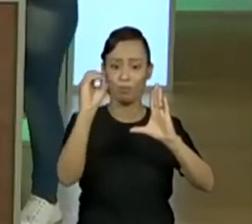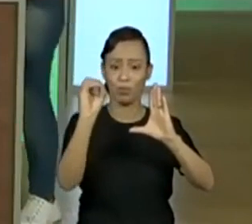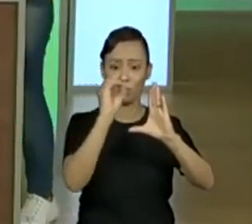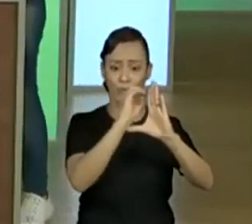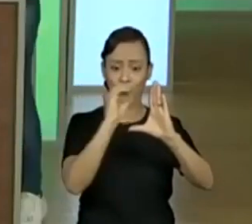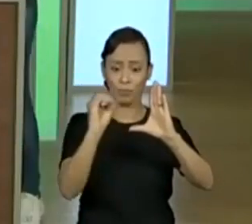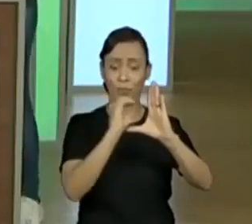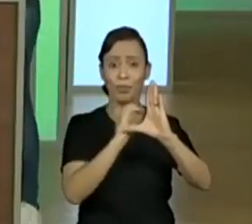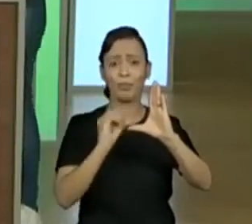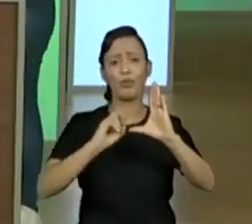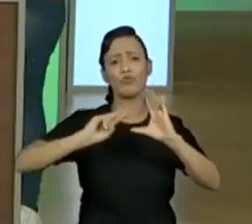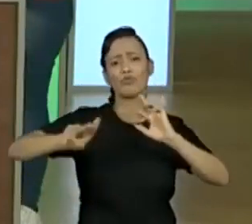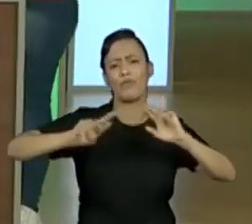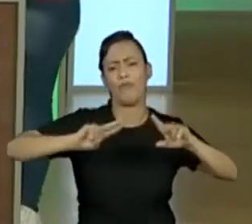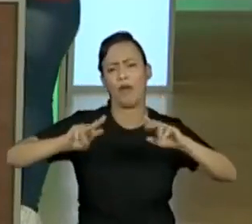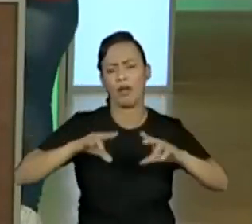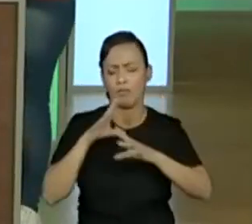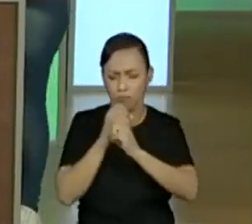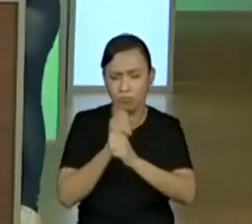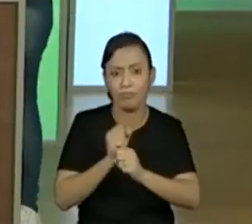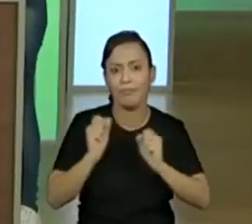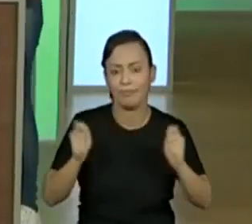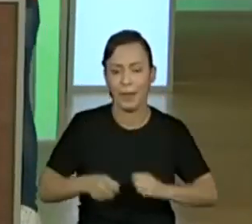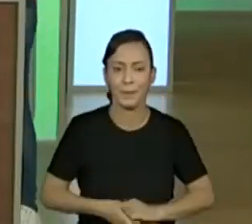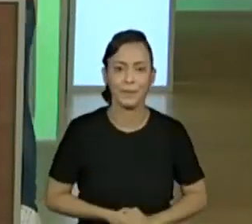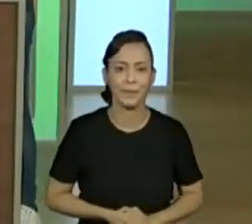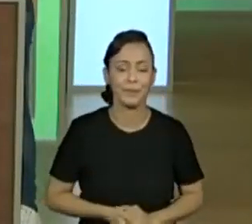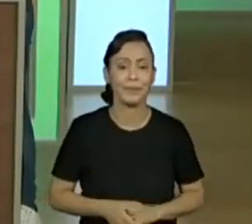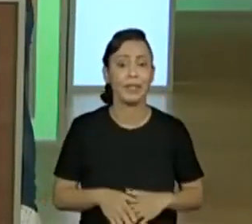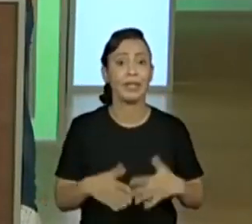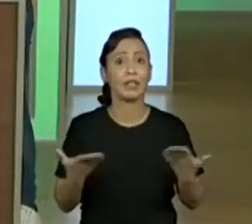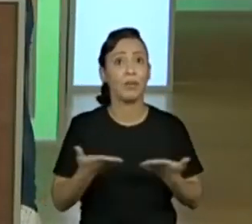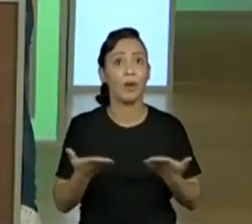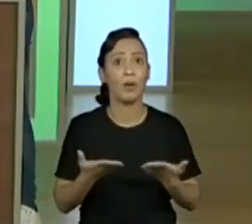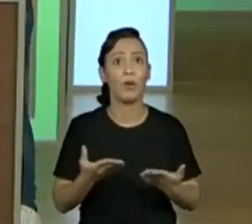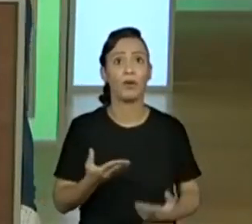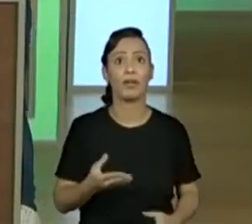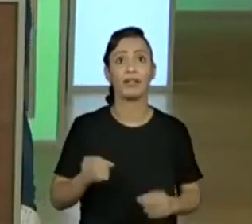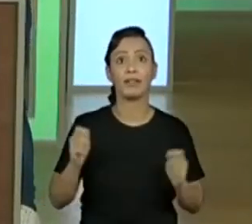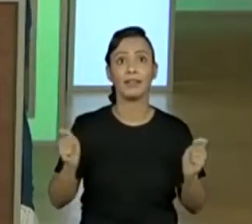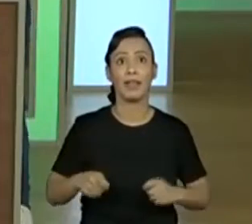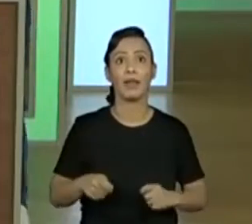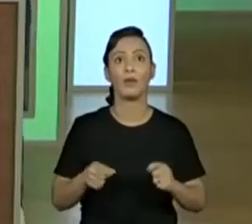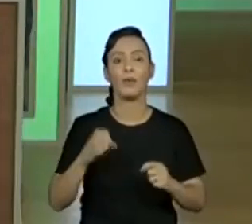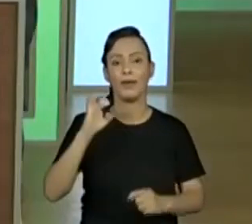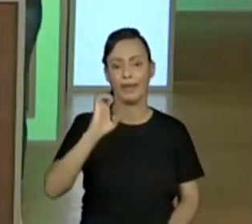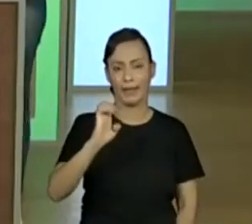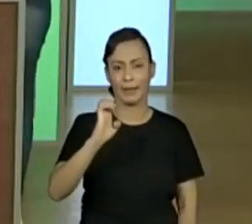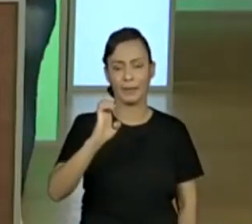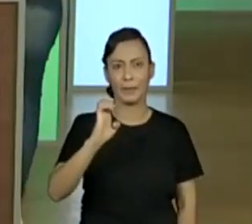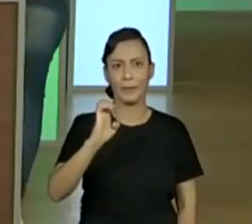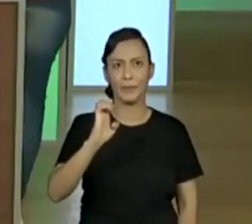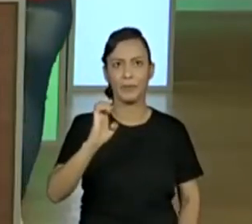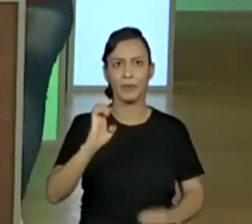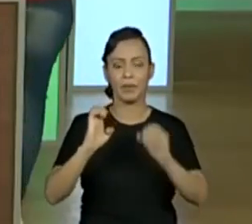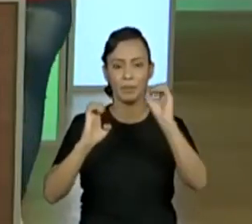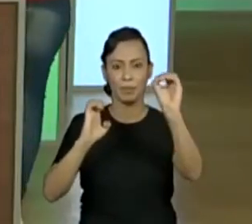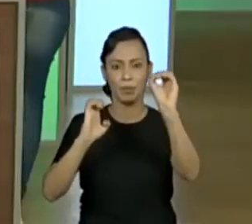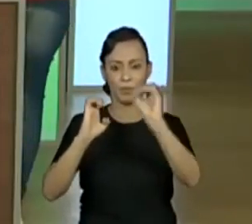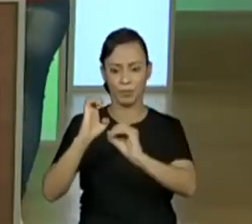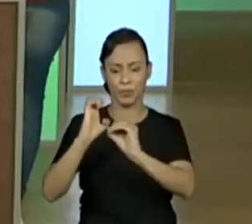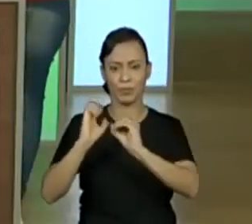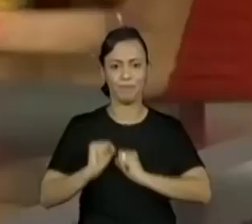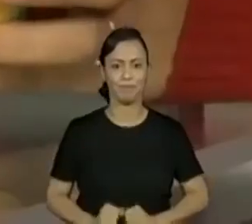Questão é. Vamos. Gente, tem o seis e o dois. A Estela está respondendo ali para a gente a outra. O